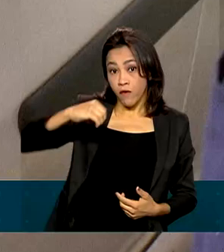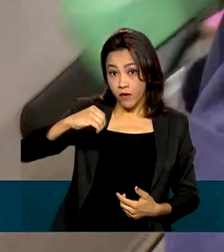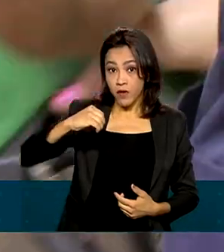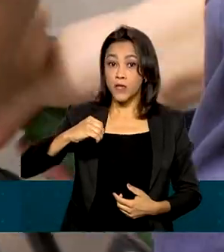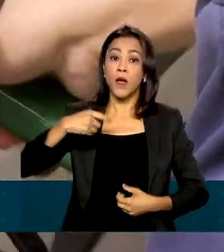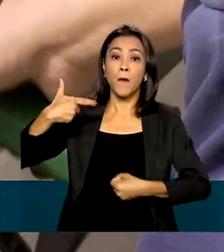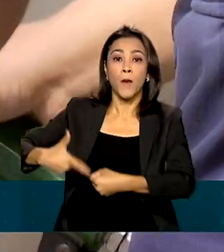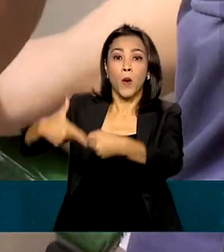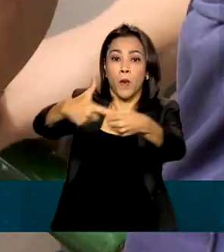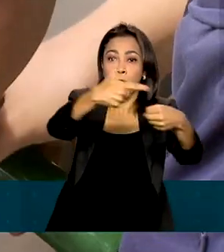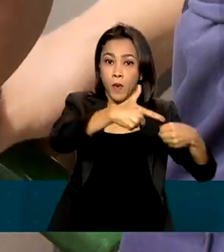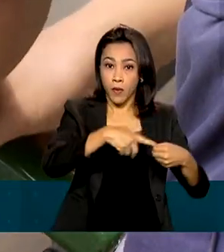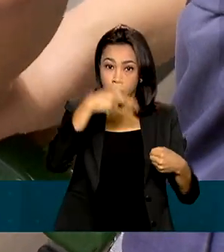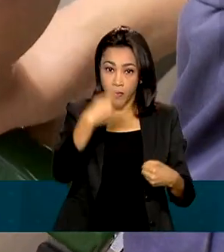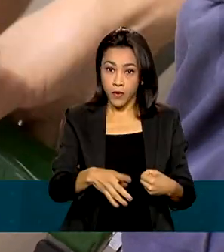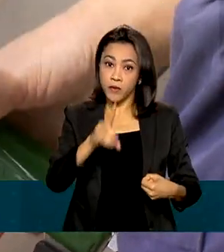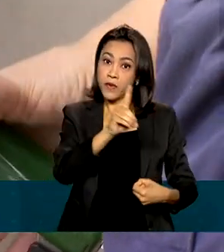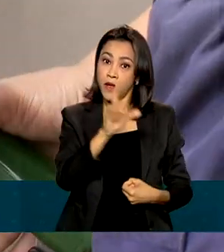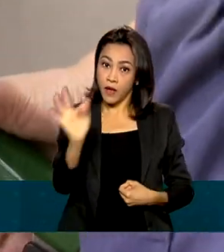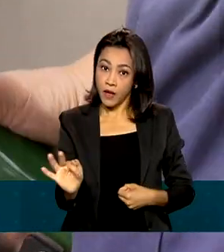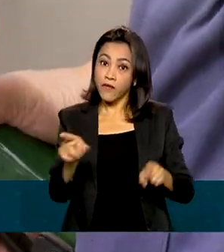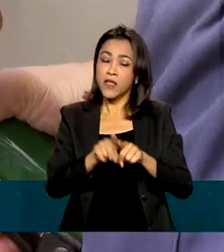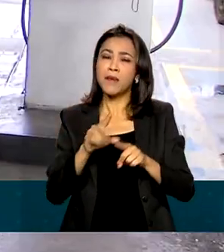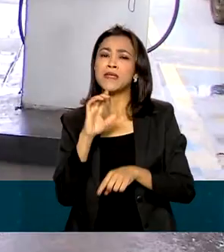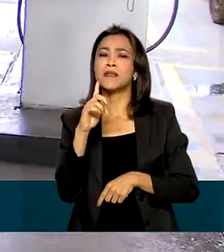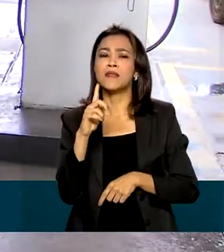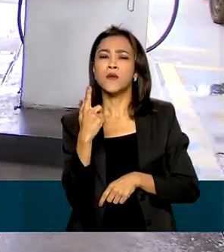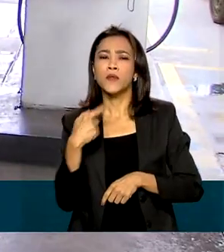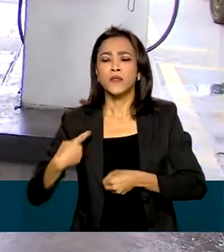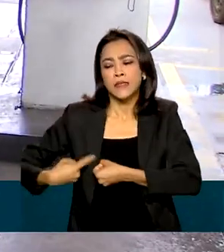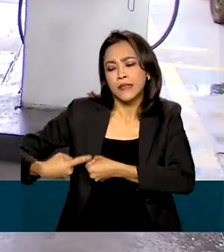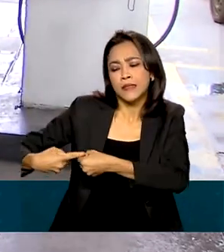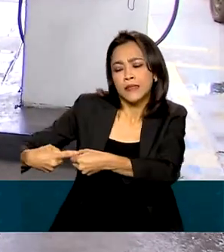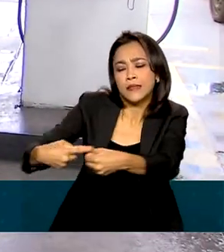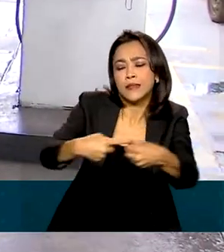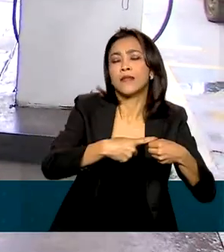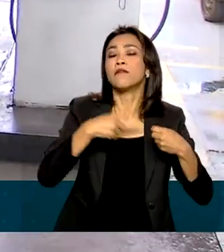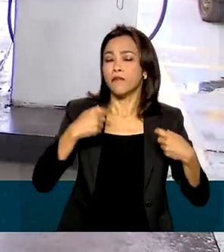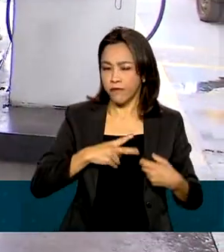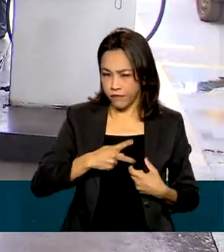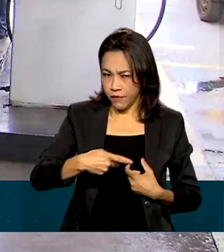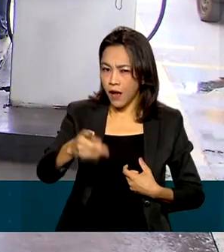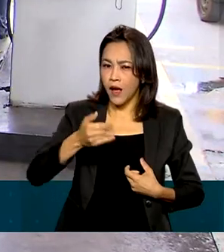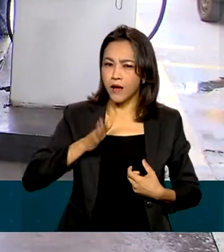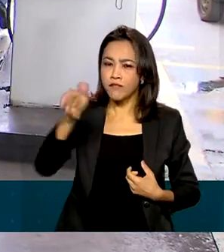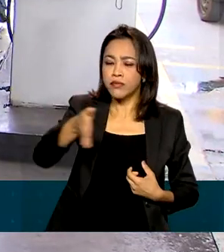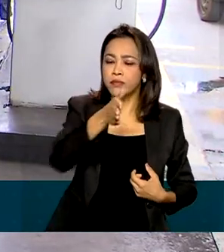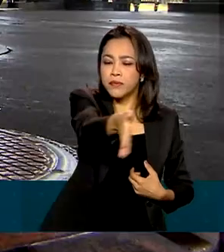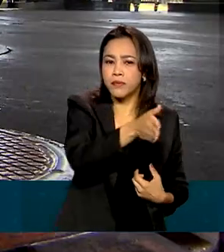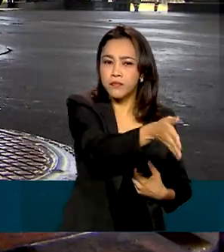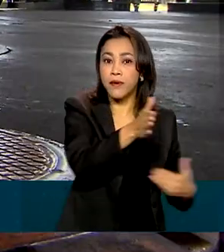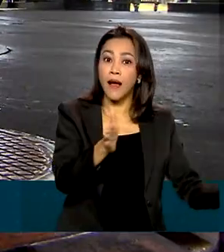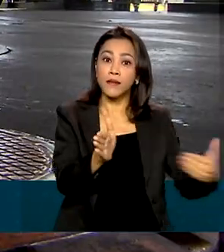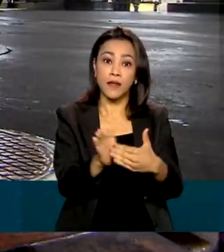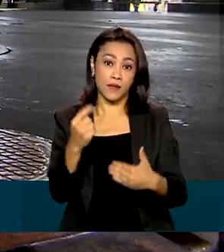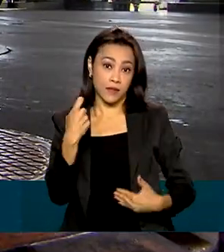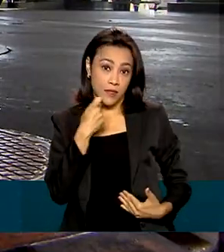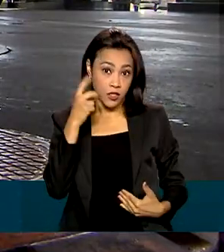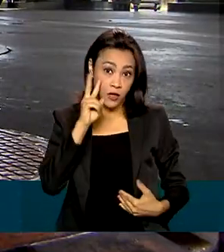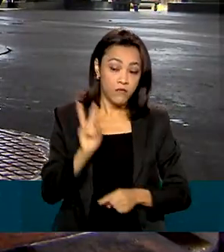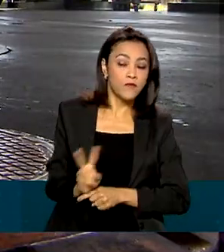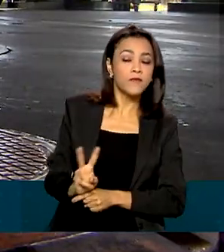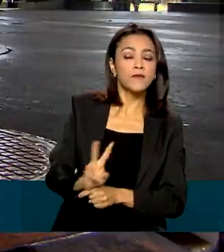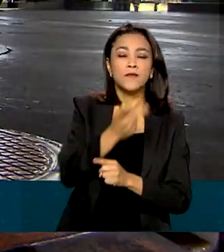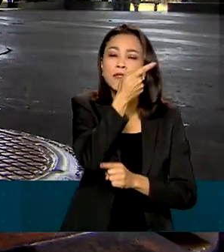capital federal e de cidades goianas do entorno devem receber a visita dos fiscais até sexta-feira. Eles avaliam